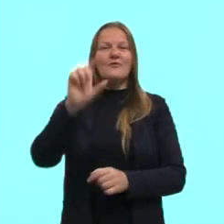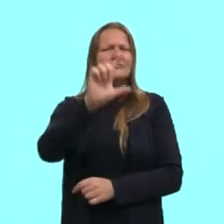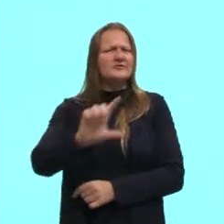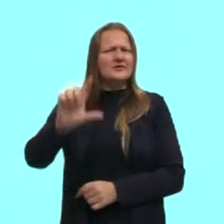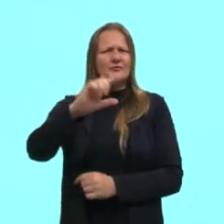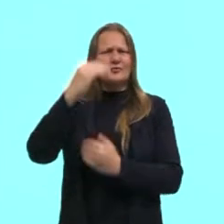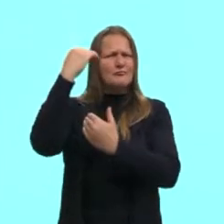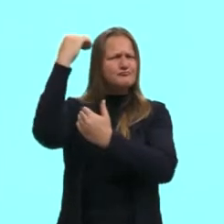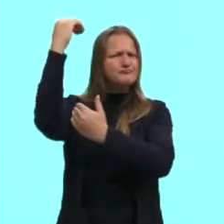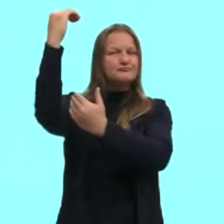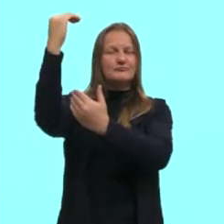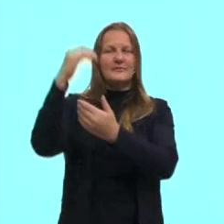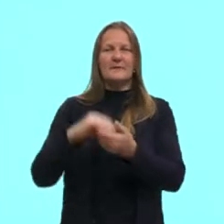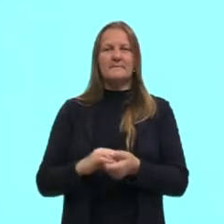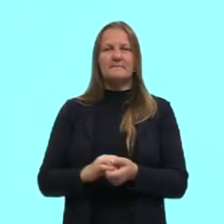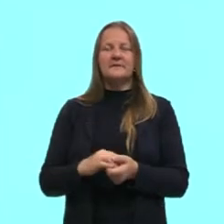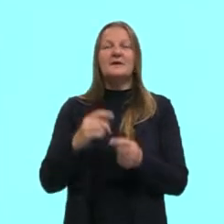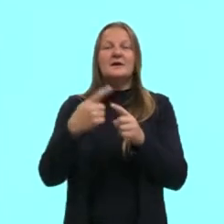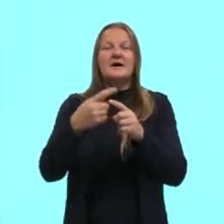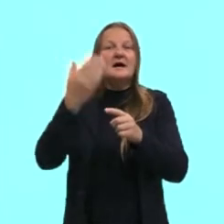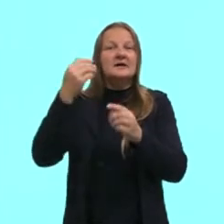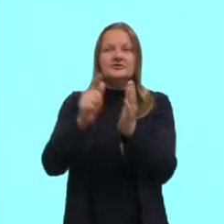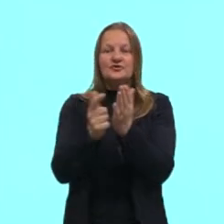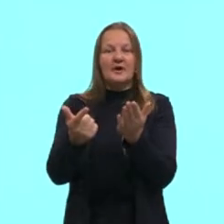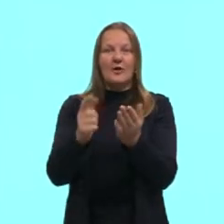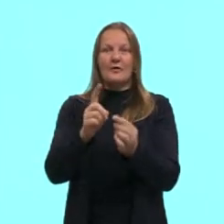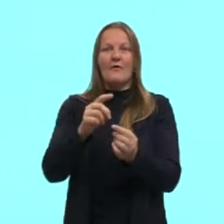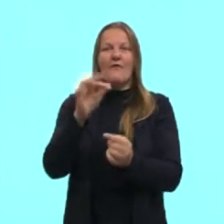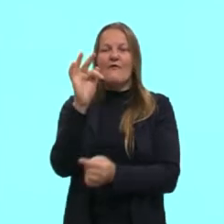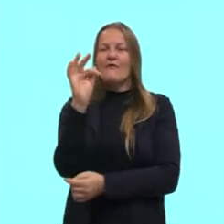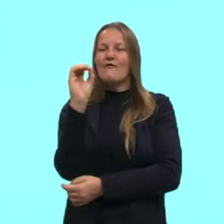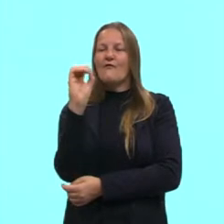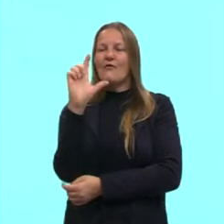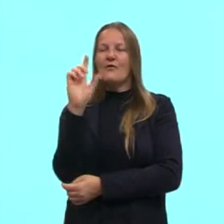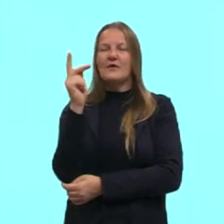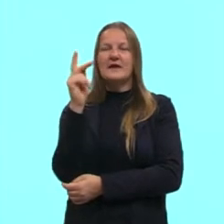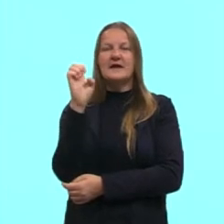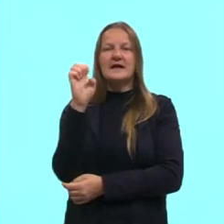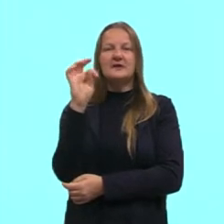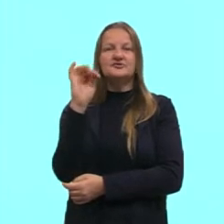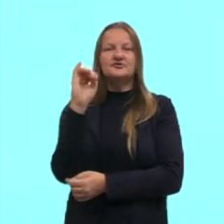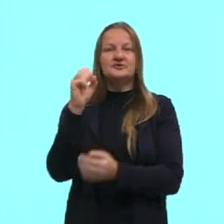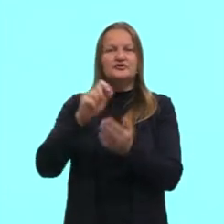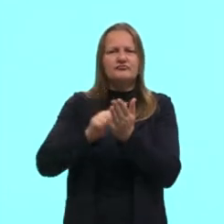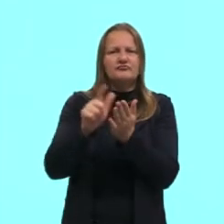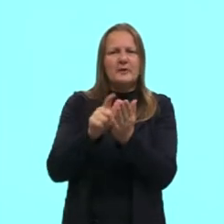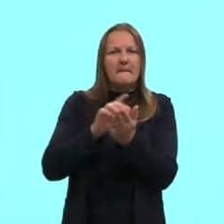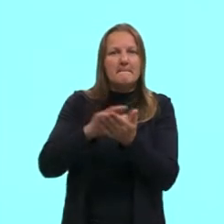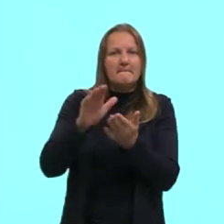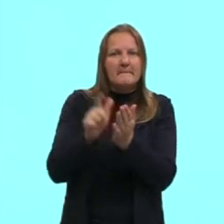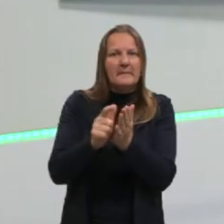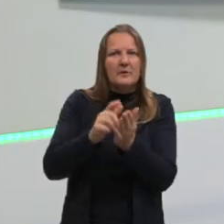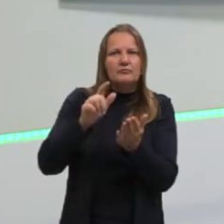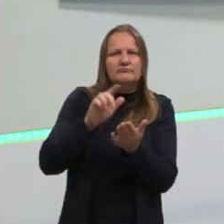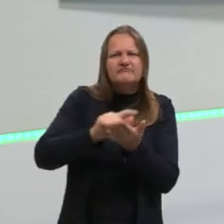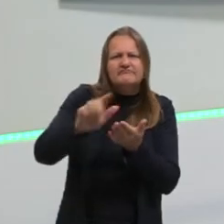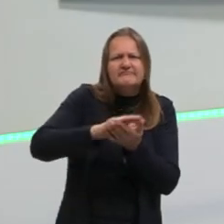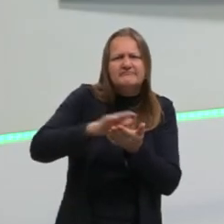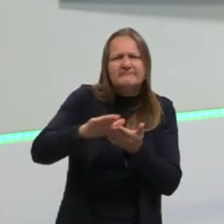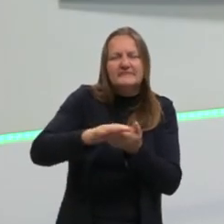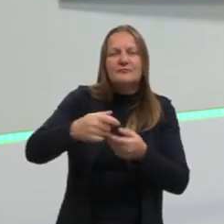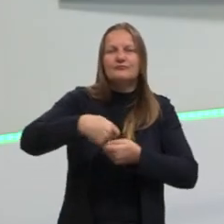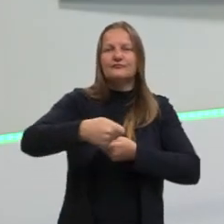época de folhetins. Então, eu trouxe aqui dez autores para vocês a título de